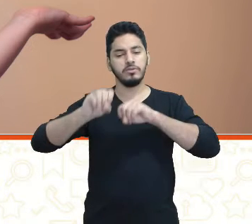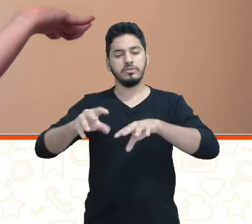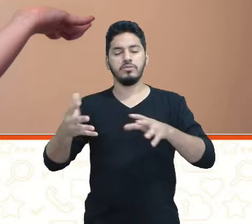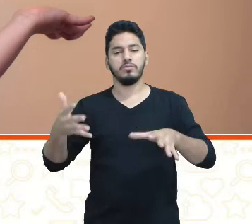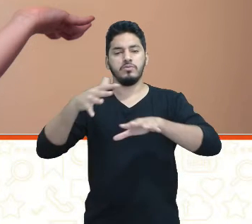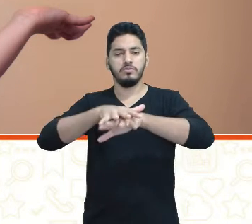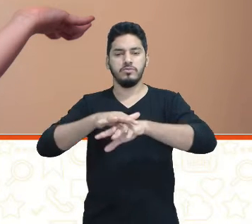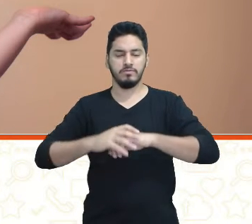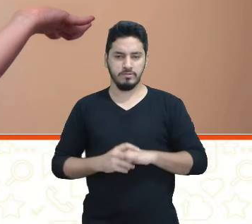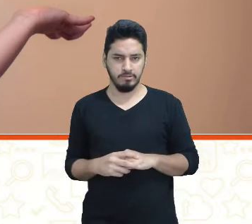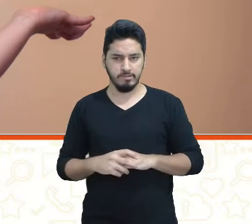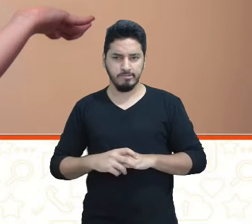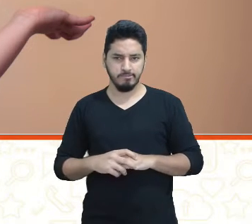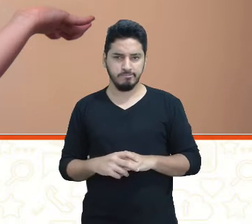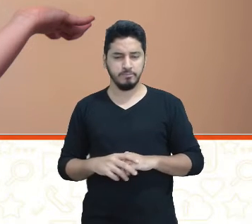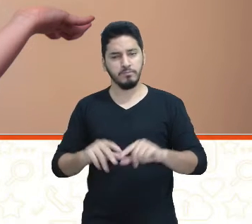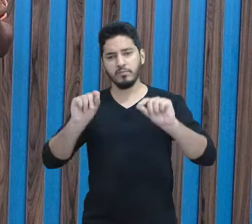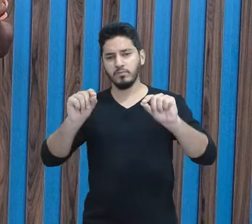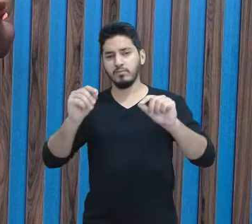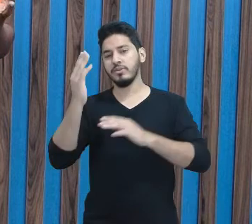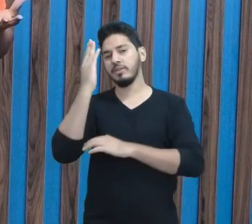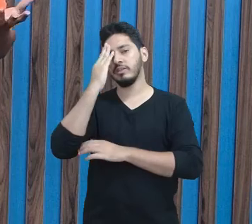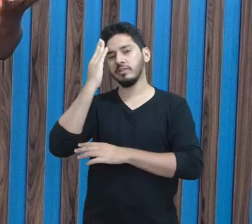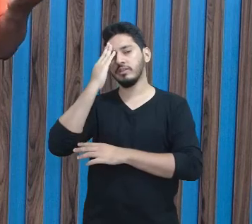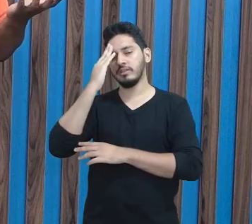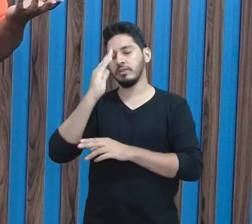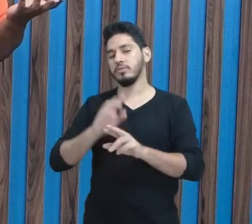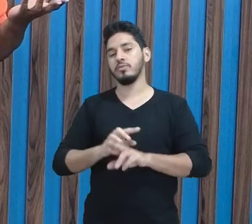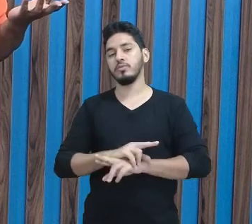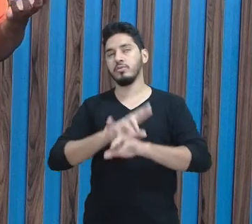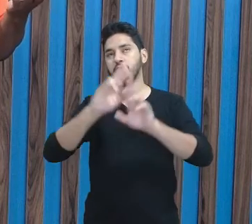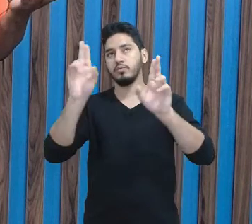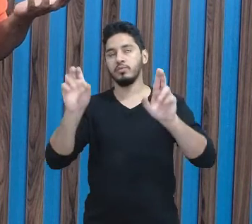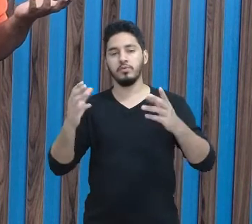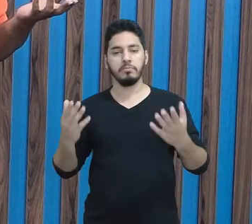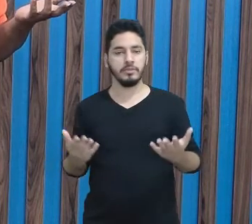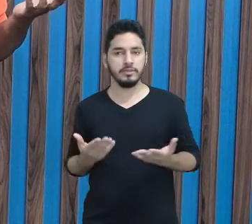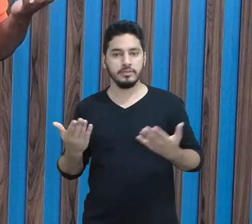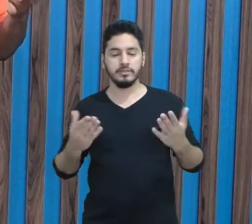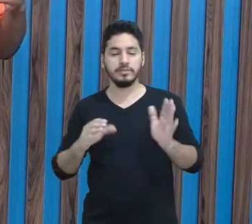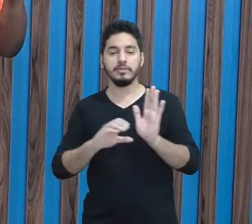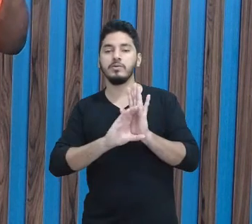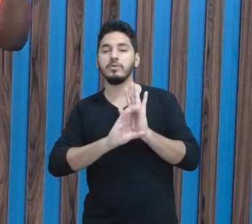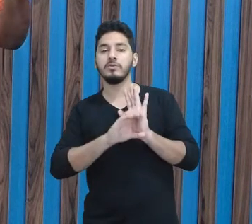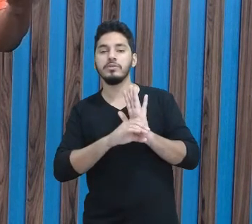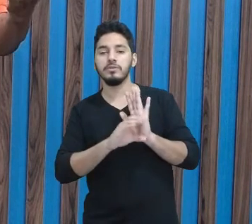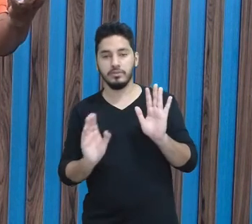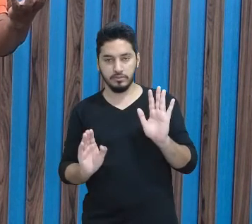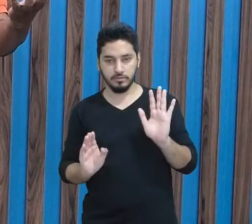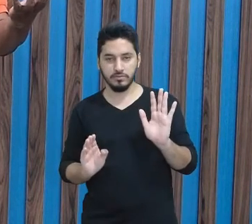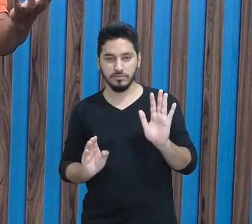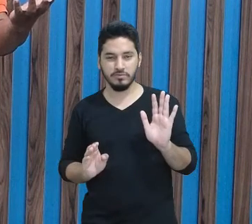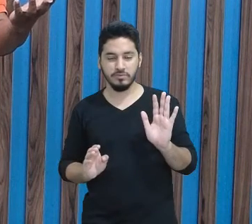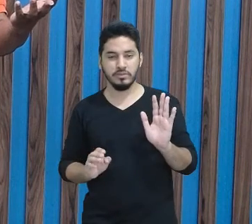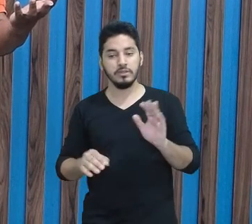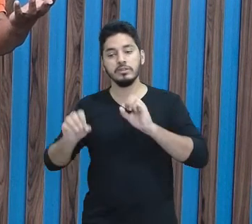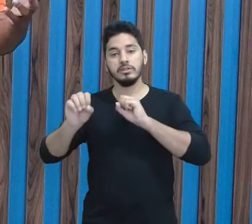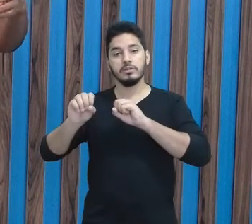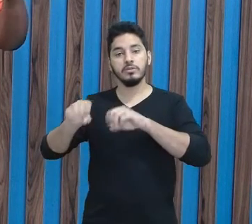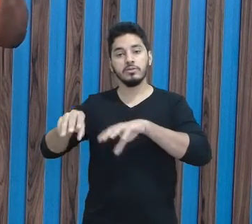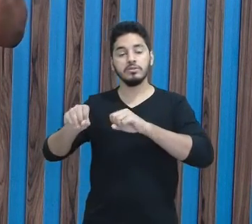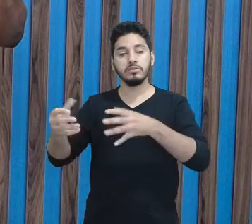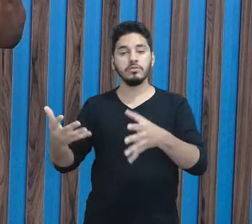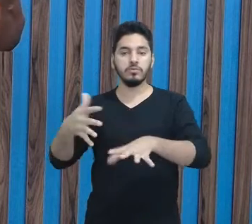inclusiva? O é que podemos entender sobre esse conceito, essa educação